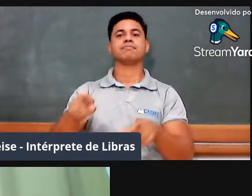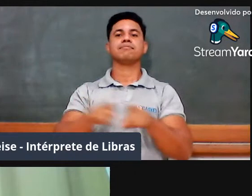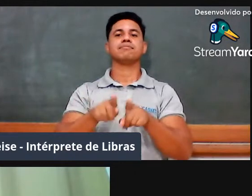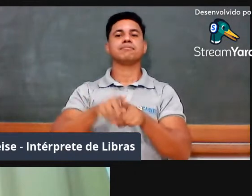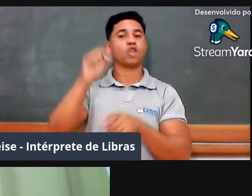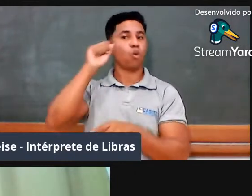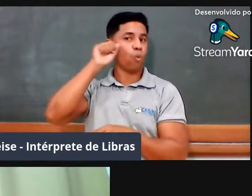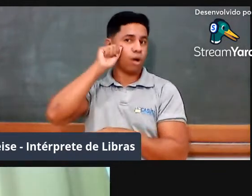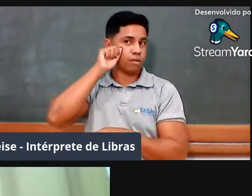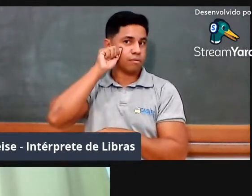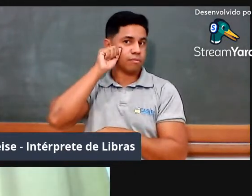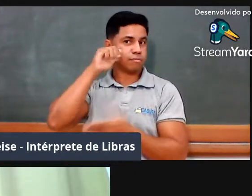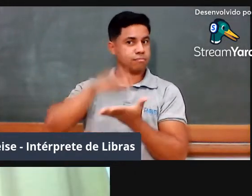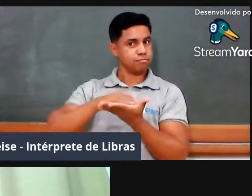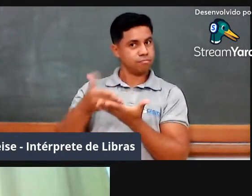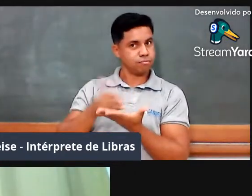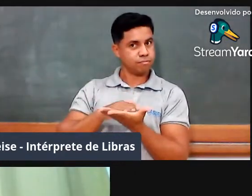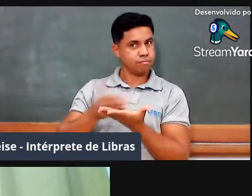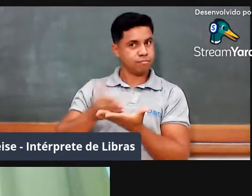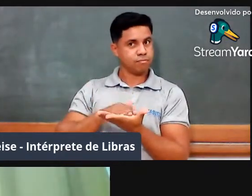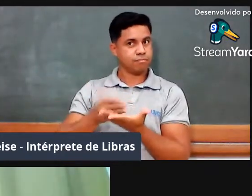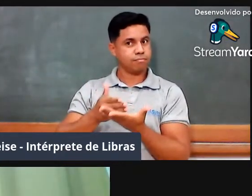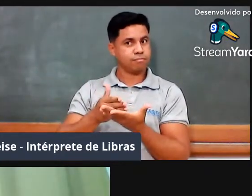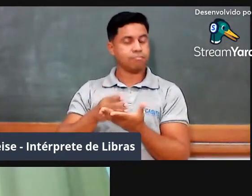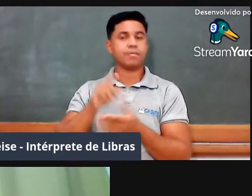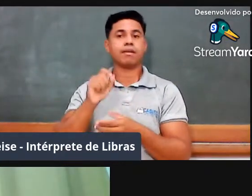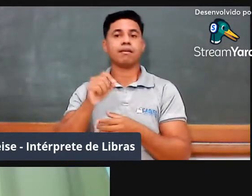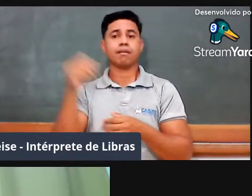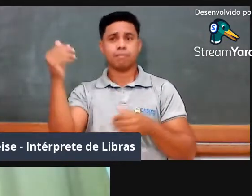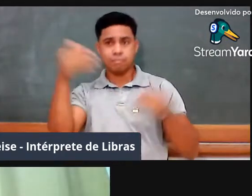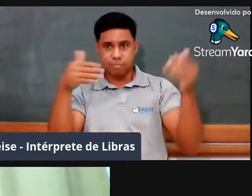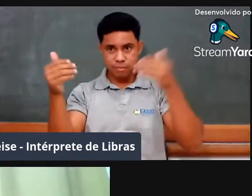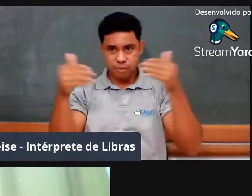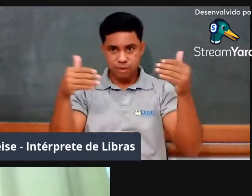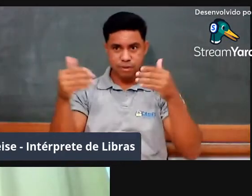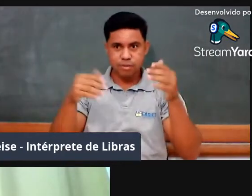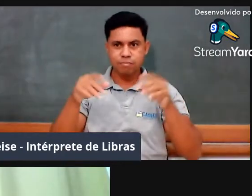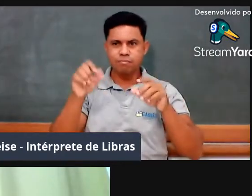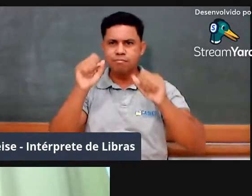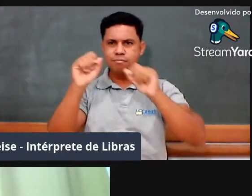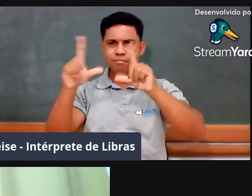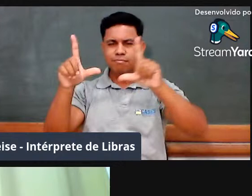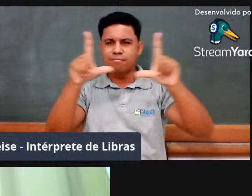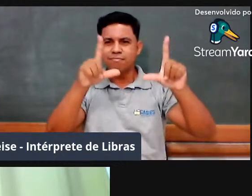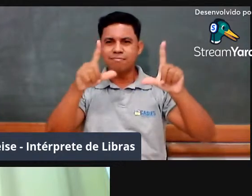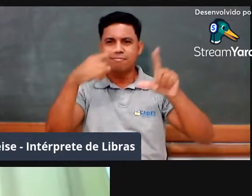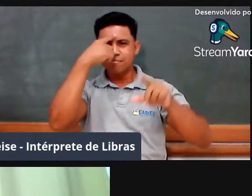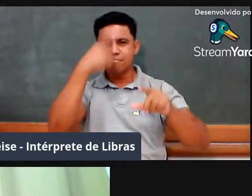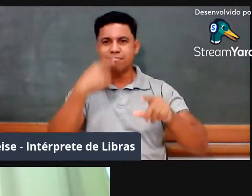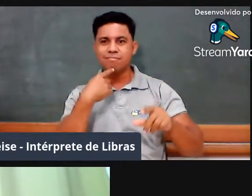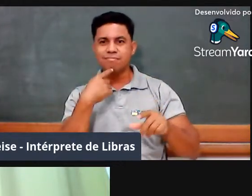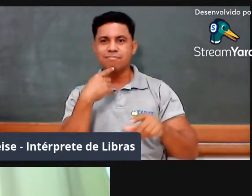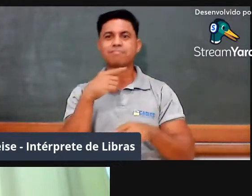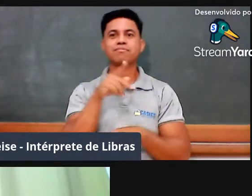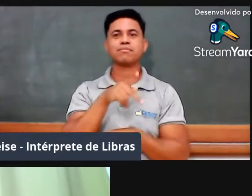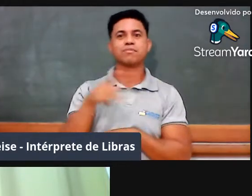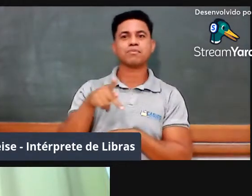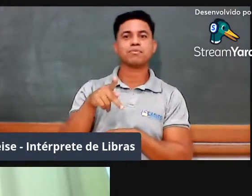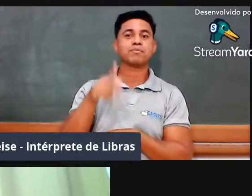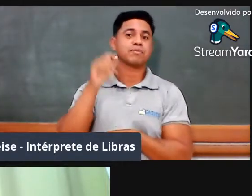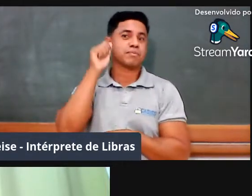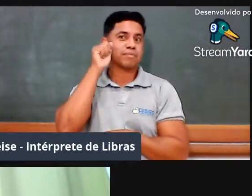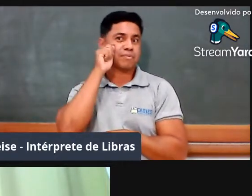livras. Para quem não estiver acessando a imagem dele, Antônio é um moço jovem, muito simpático e